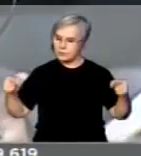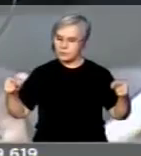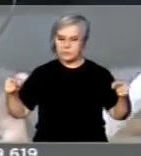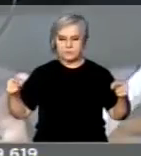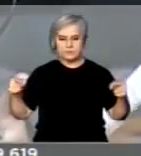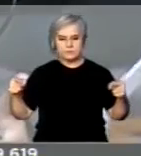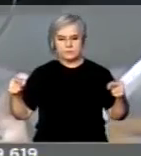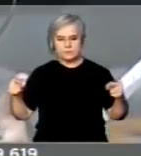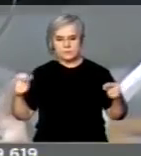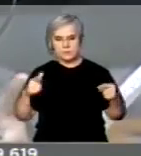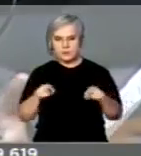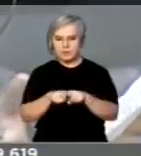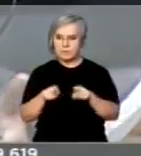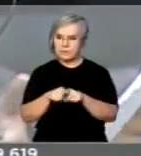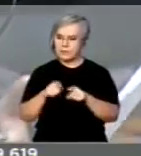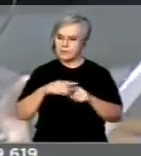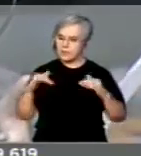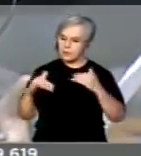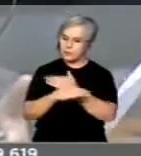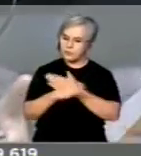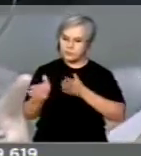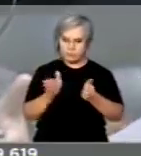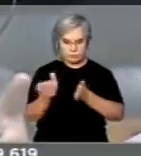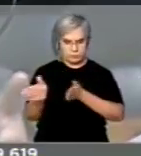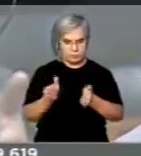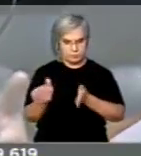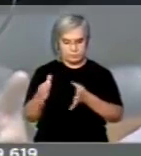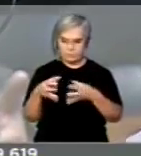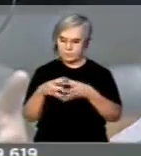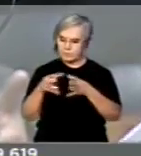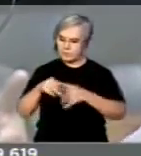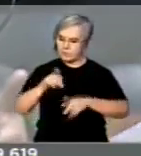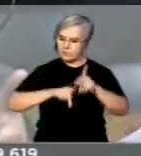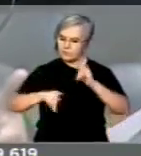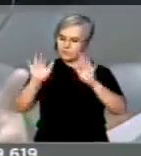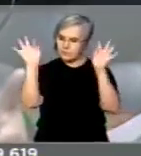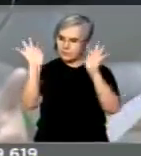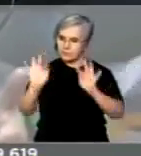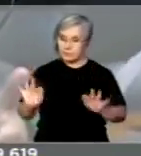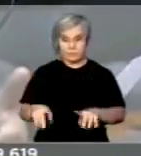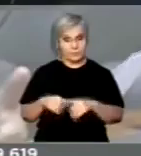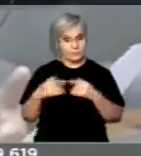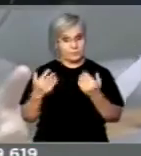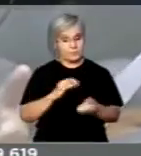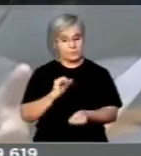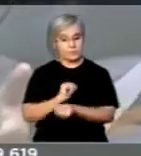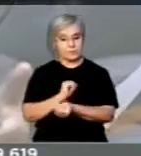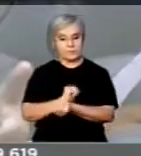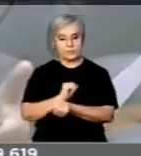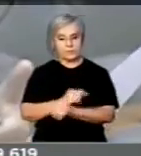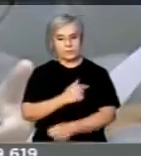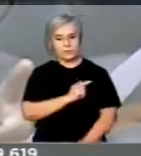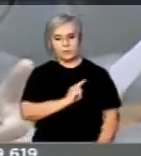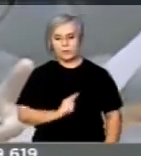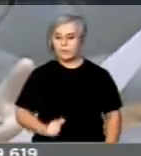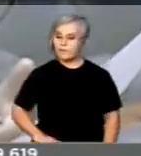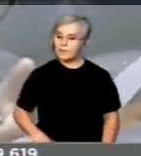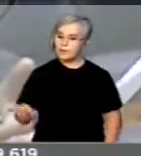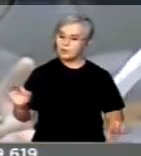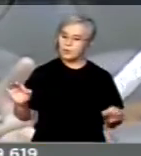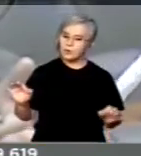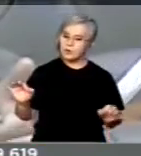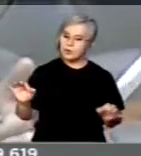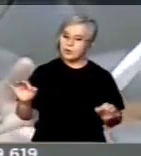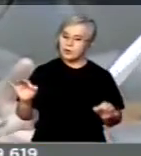acessibilidade e meio fio. Os moradores estão felizes, mas aguardam o governador Valdez terminar os